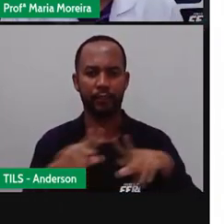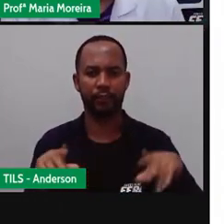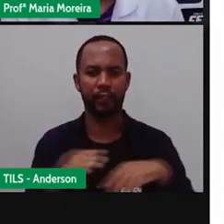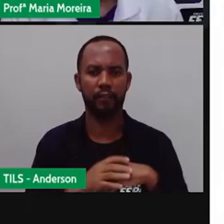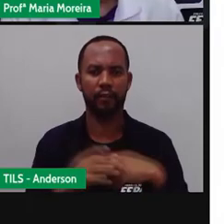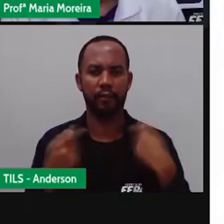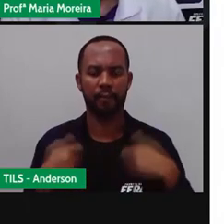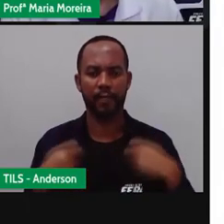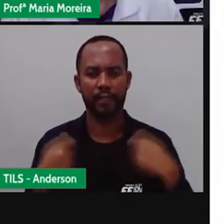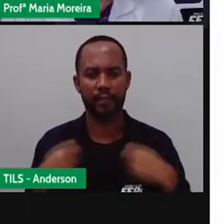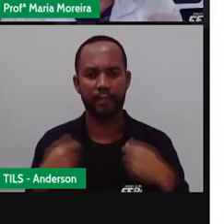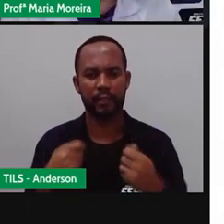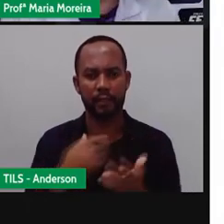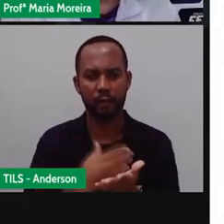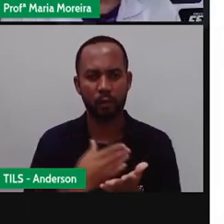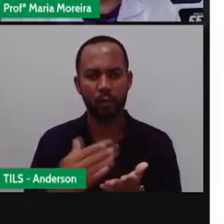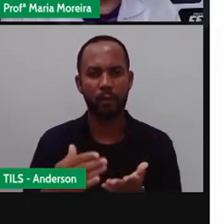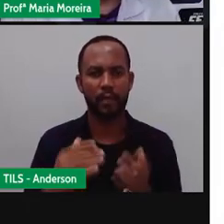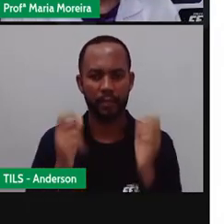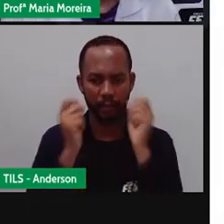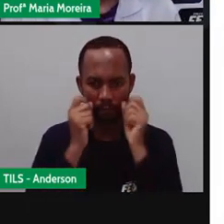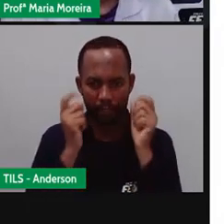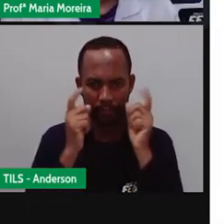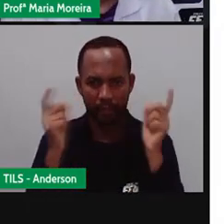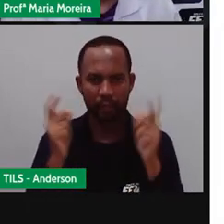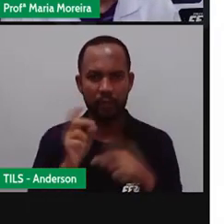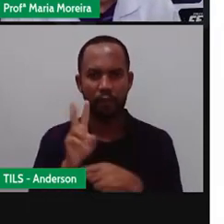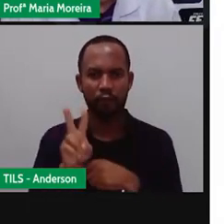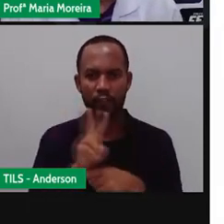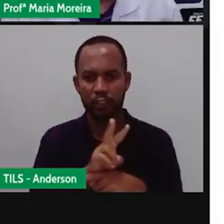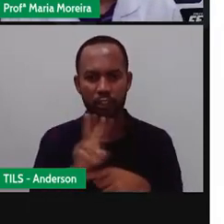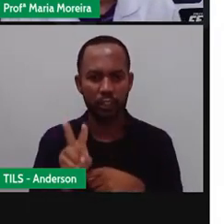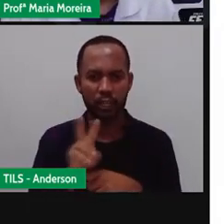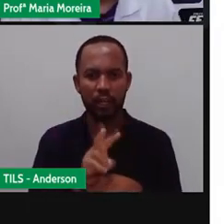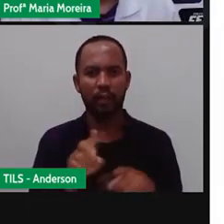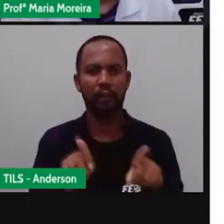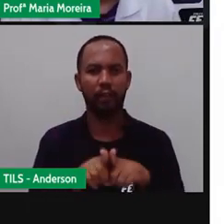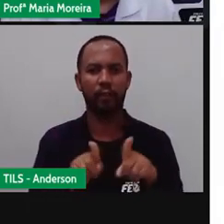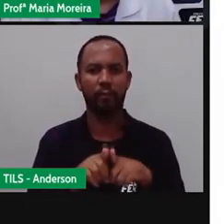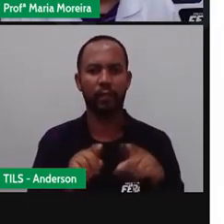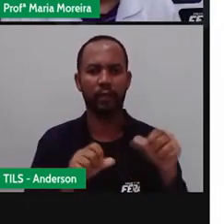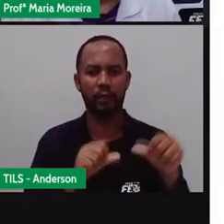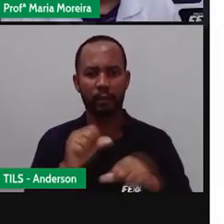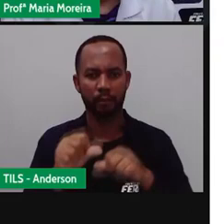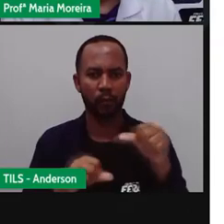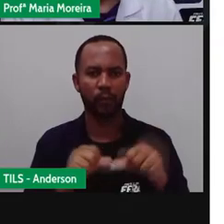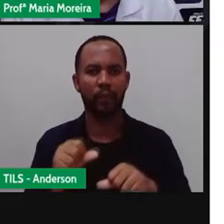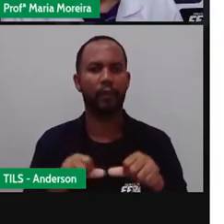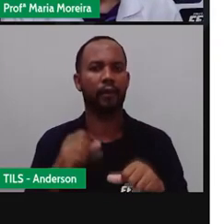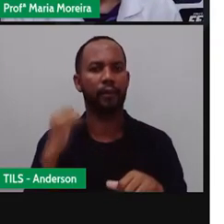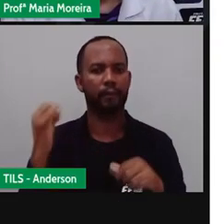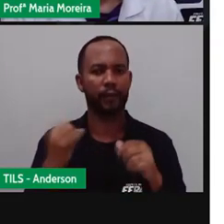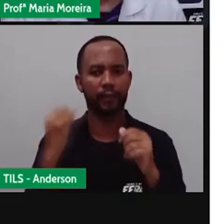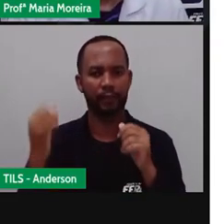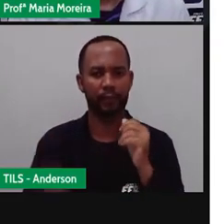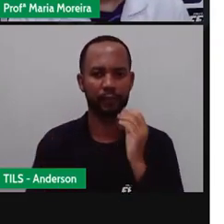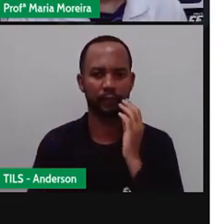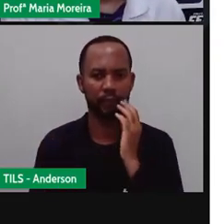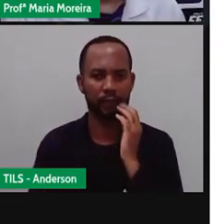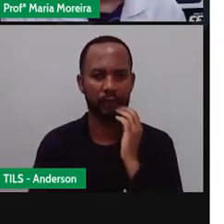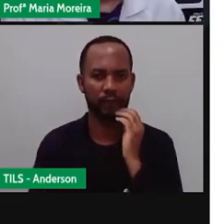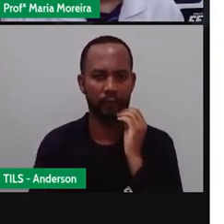fazer? Começar a prestar atenção E a vigiar, né? Vigiar e mudar as nossas atitudes Vamos lá